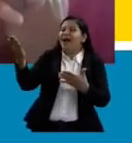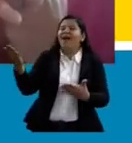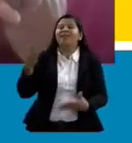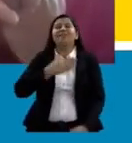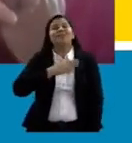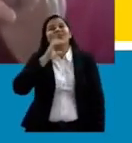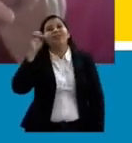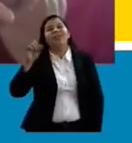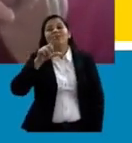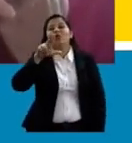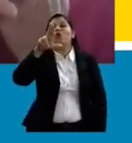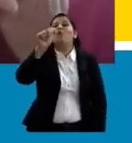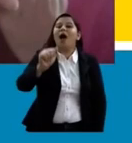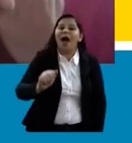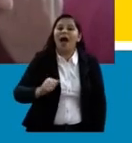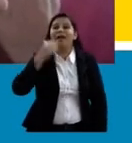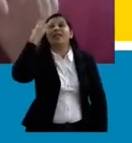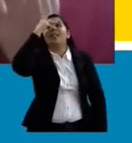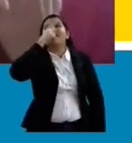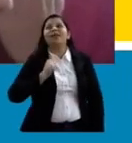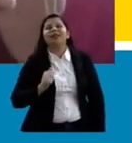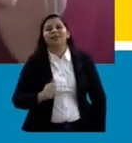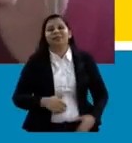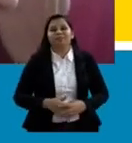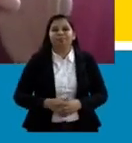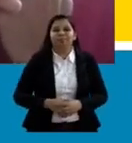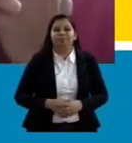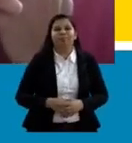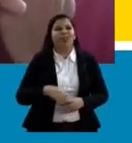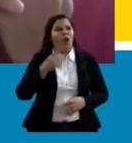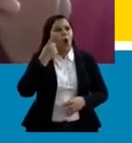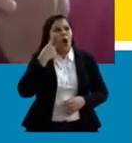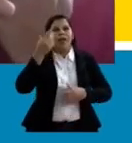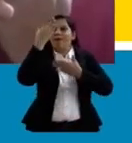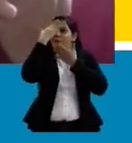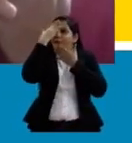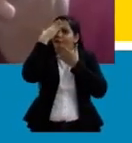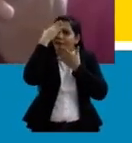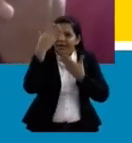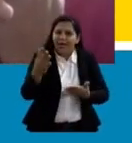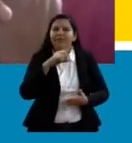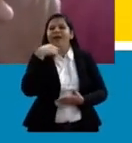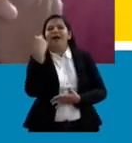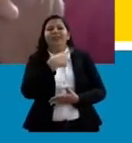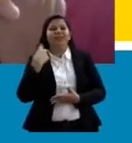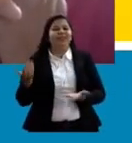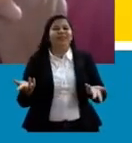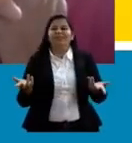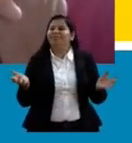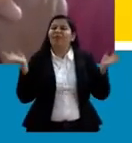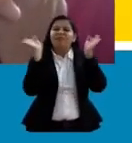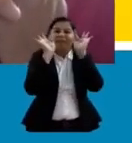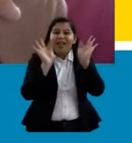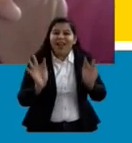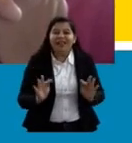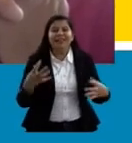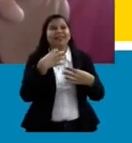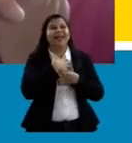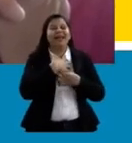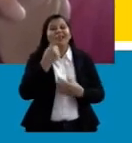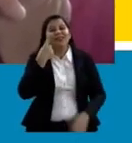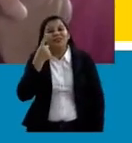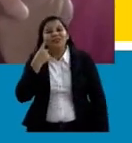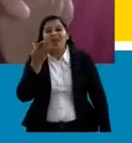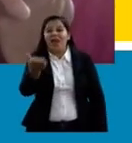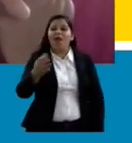Luar, que coisa mais linda! Olha, muito obrigada! A gente fica tão feliz, né? Em ver a participação do